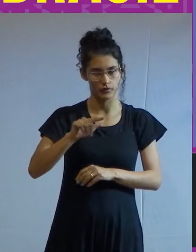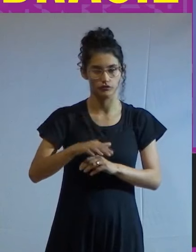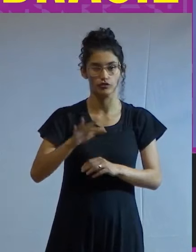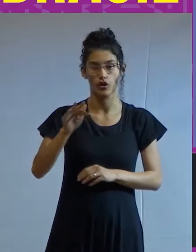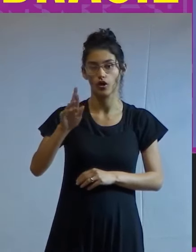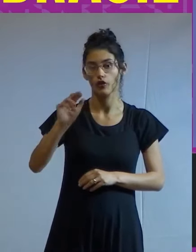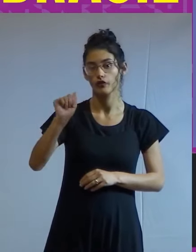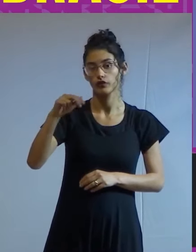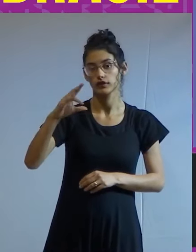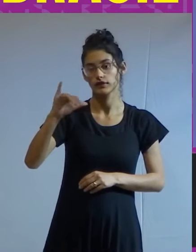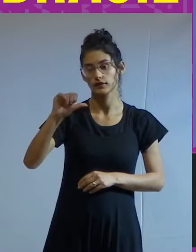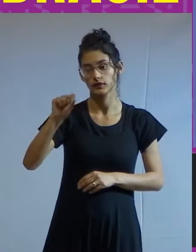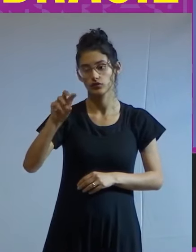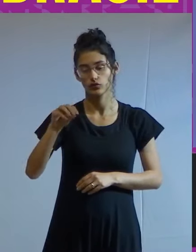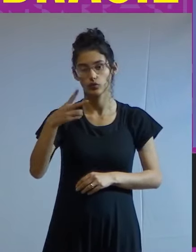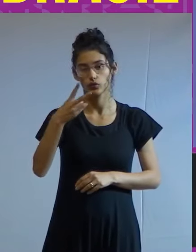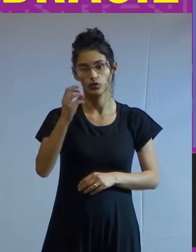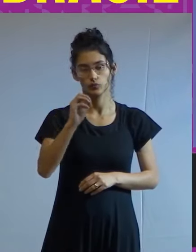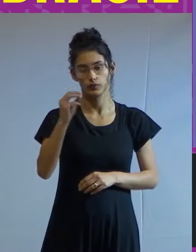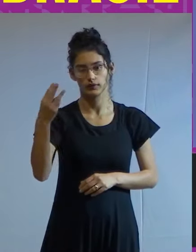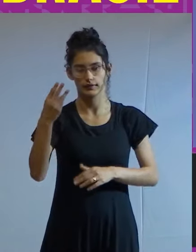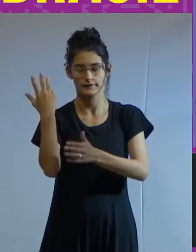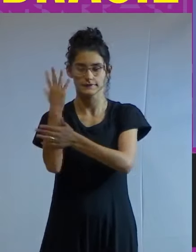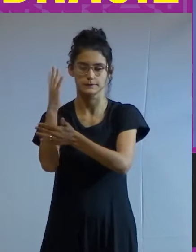Francisco de Oliveira, 2003.